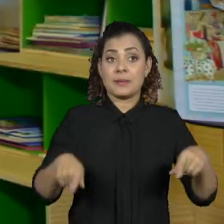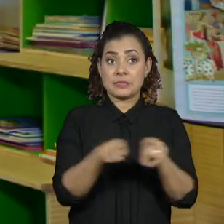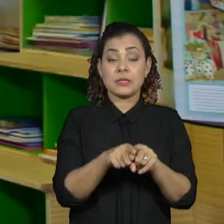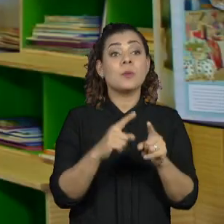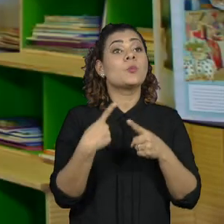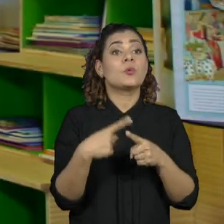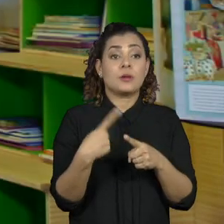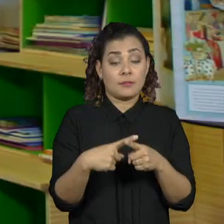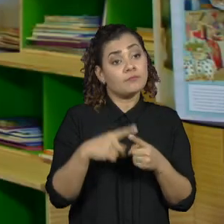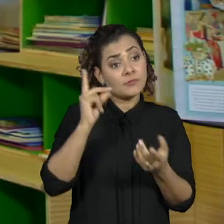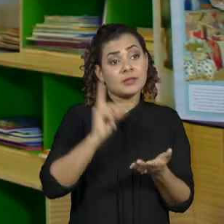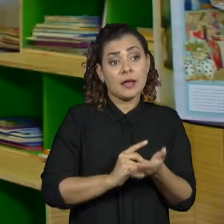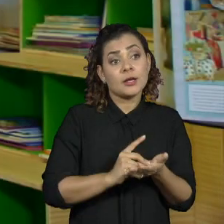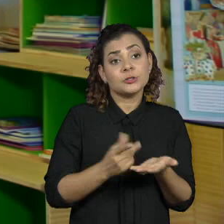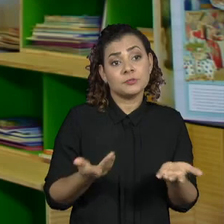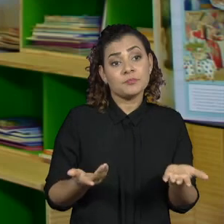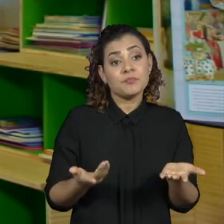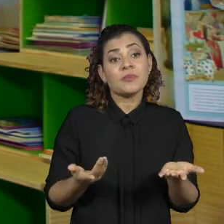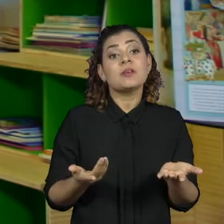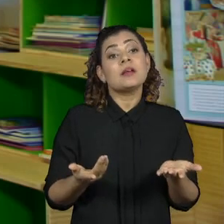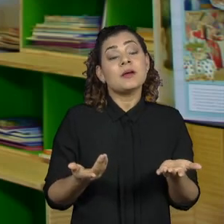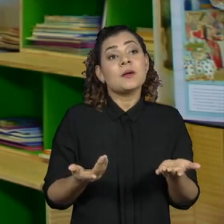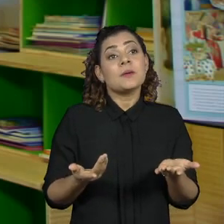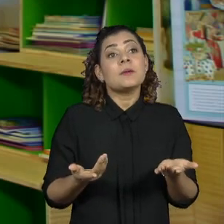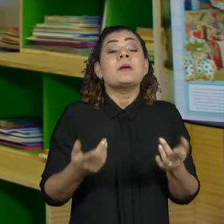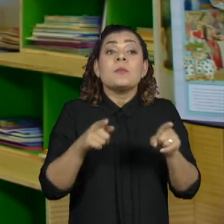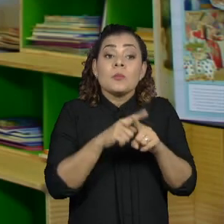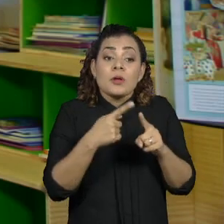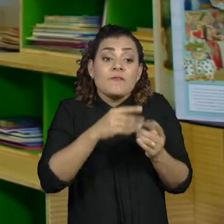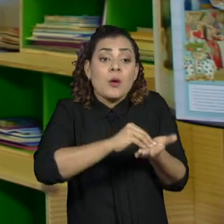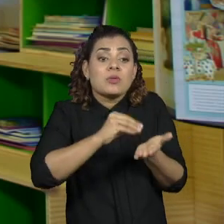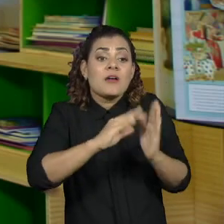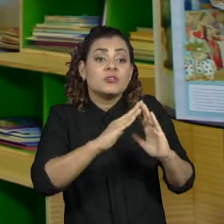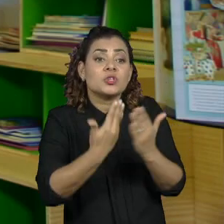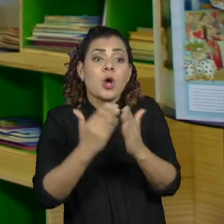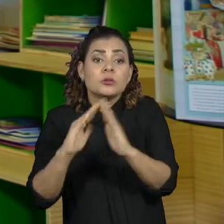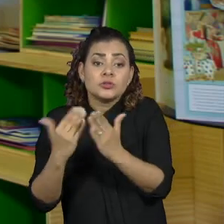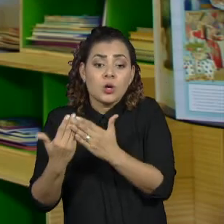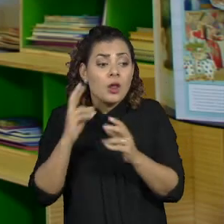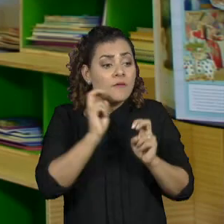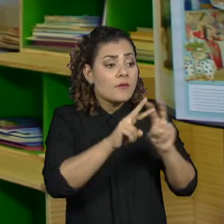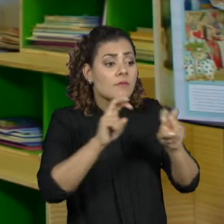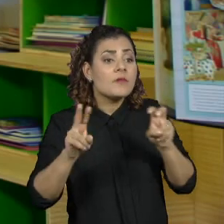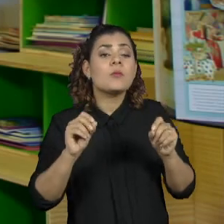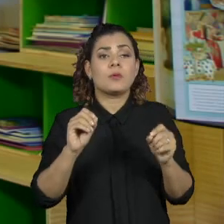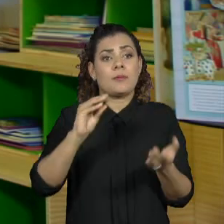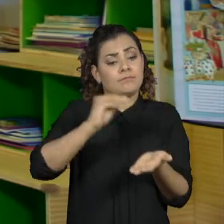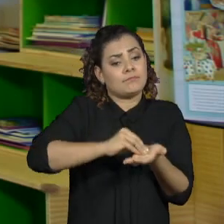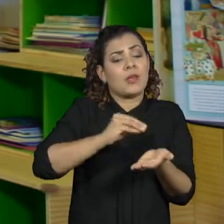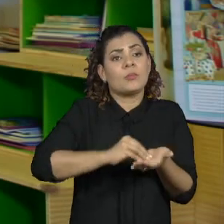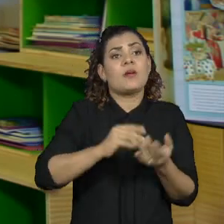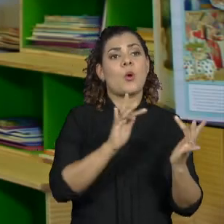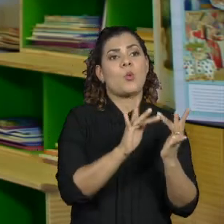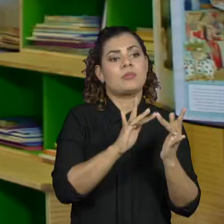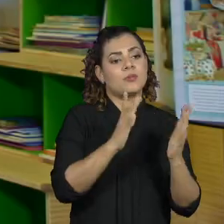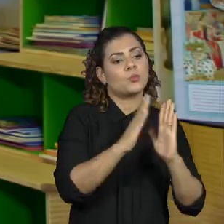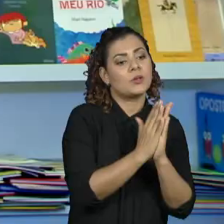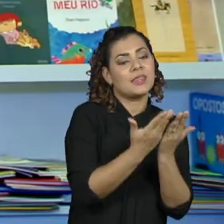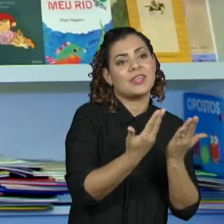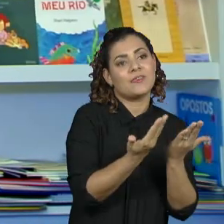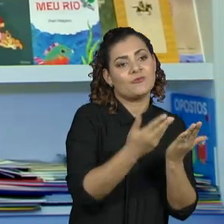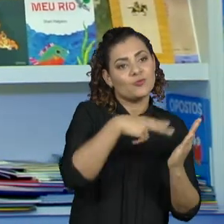de que faltava para as crianças, nas escolas principalmente, um contato mais direto com o livro, com a literatura.